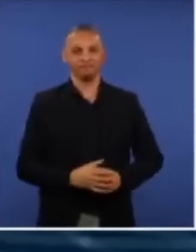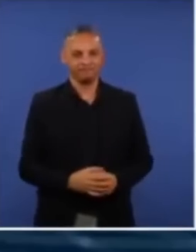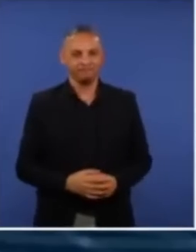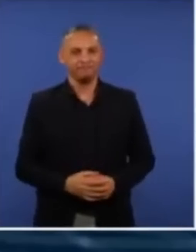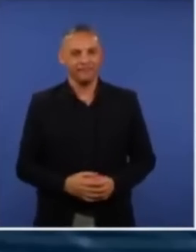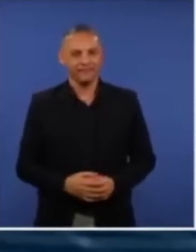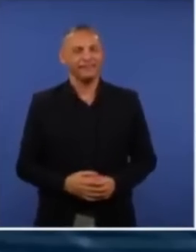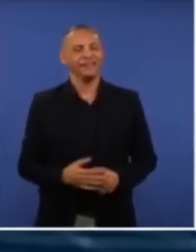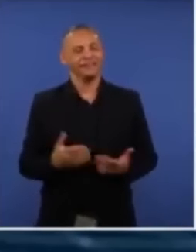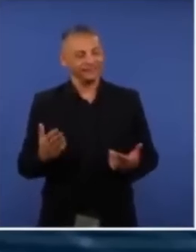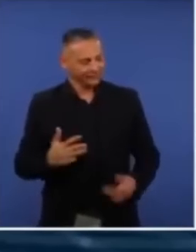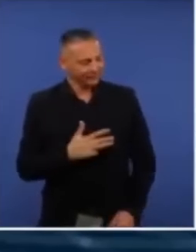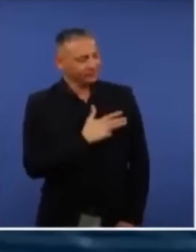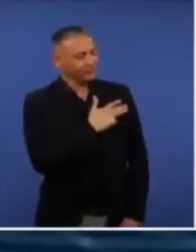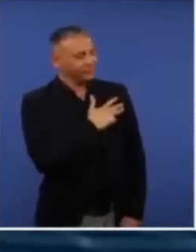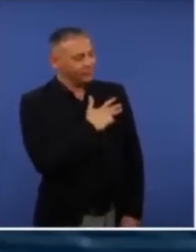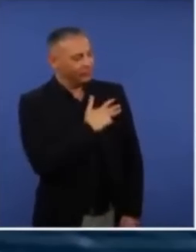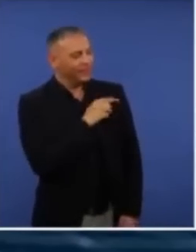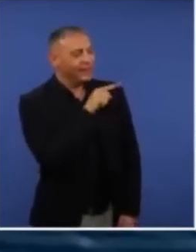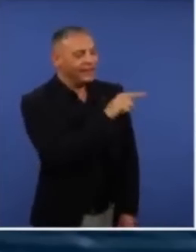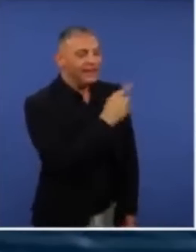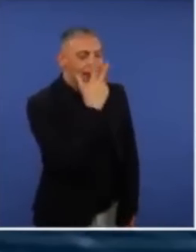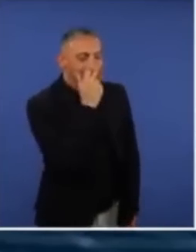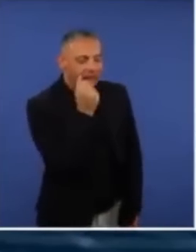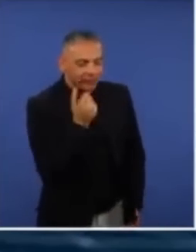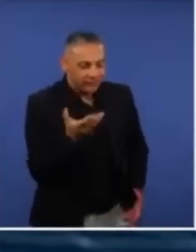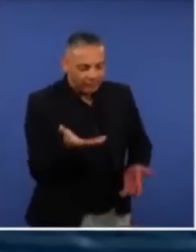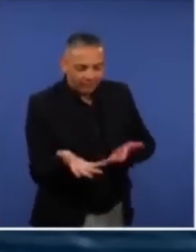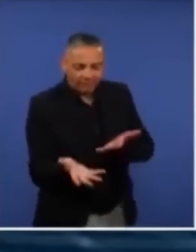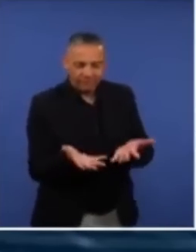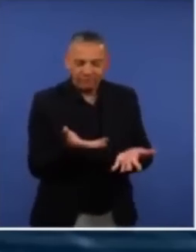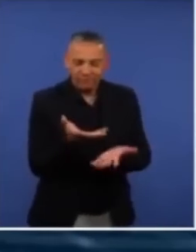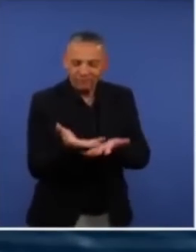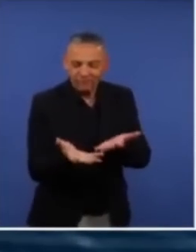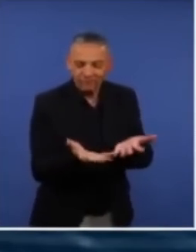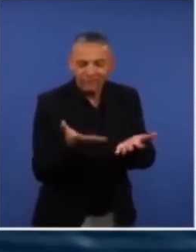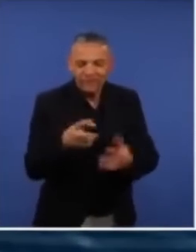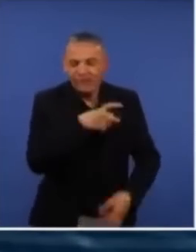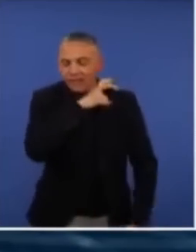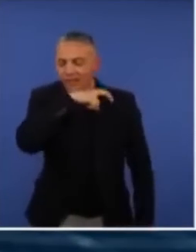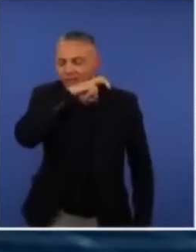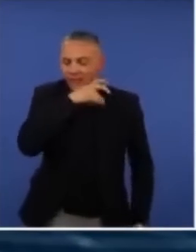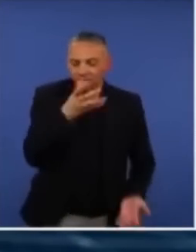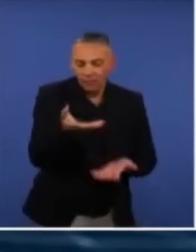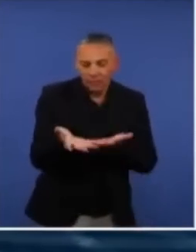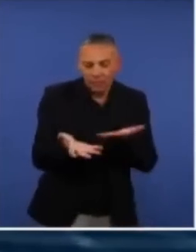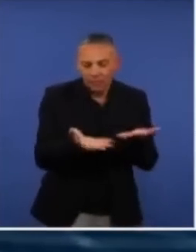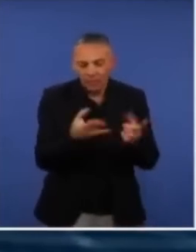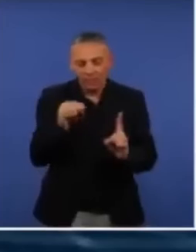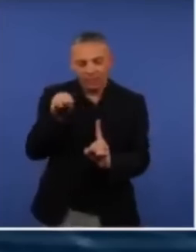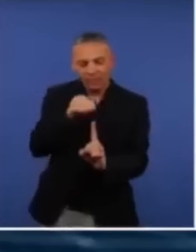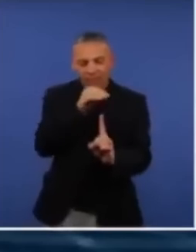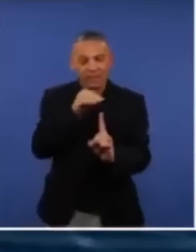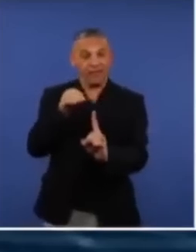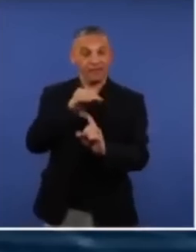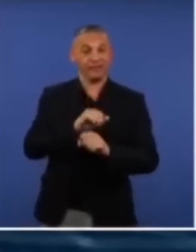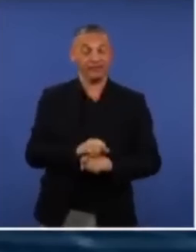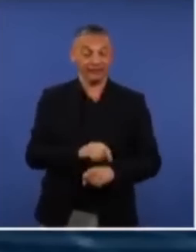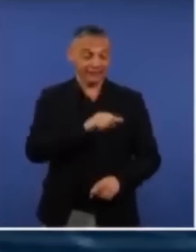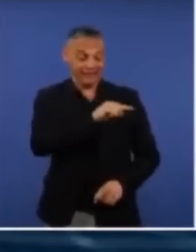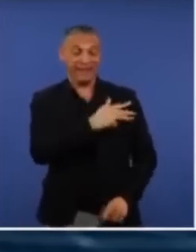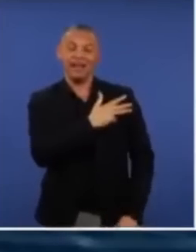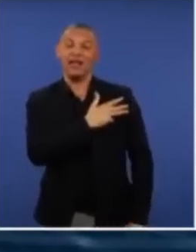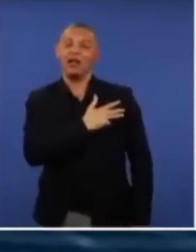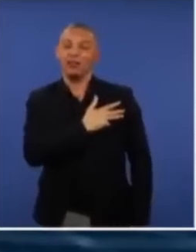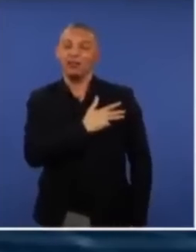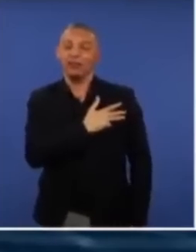O Lula é esse encantador de serpente, vai na emoção das pessoas, cativo. Nós temos uma relação bastante antiga e ele quer sempre trazer